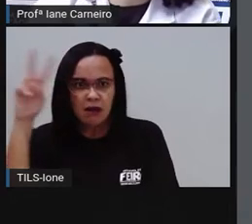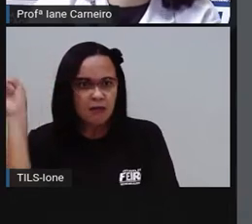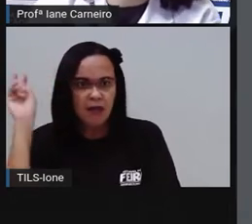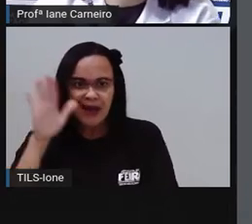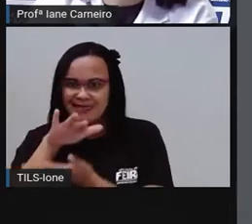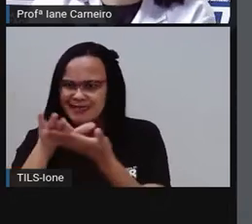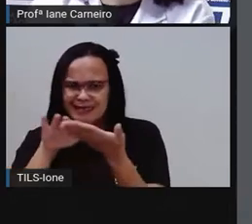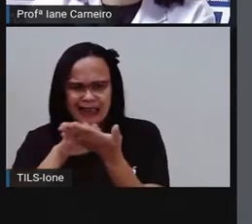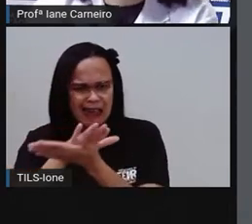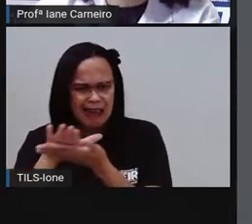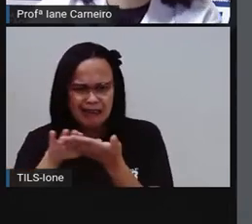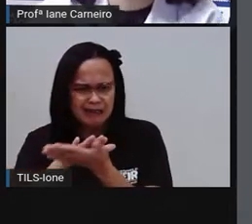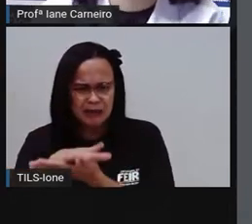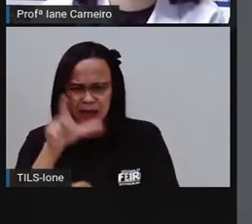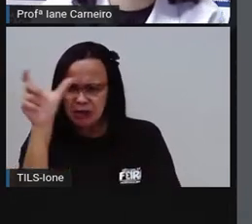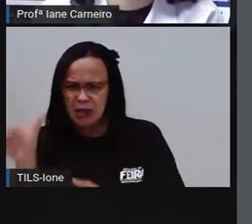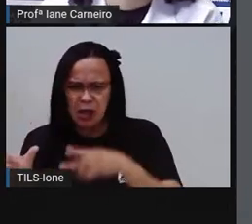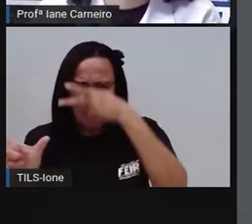soubesse acertar.